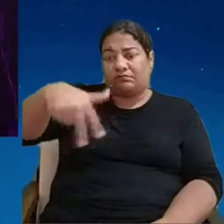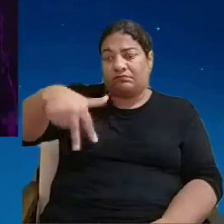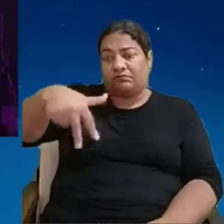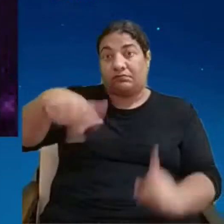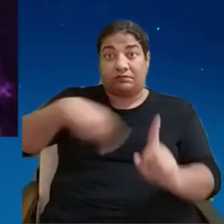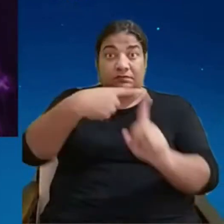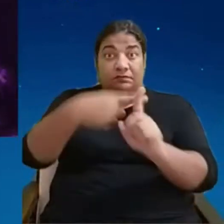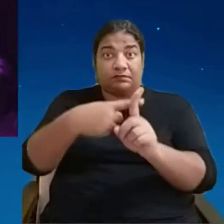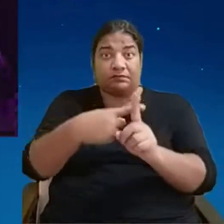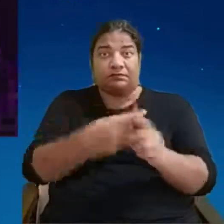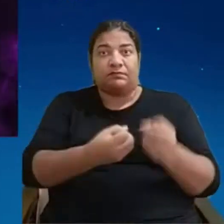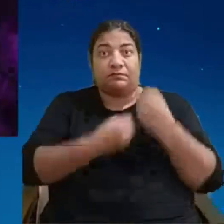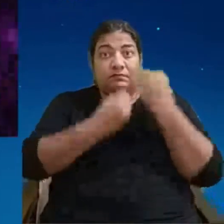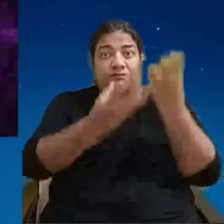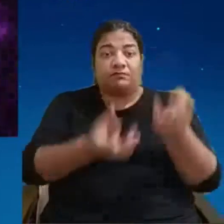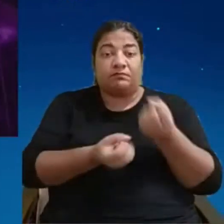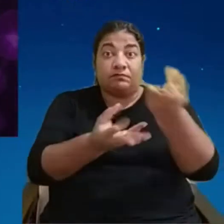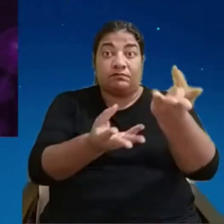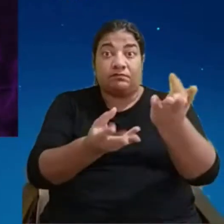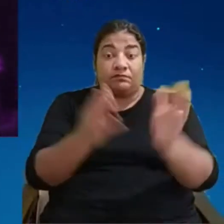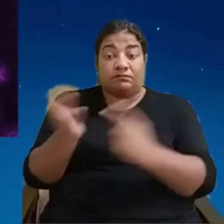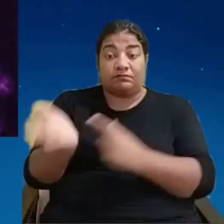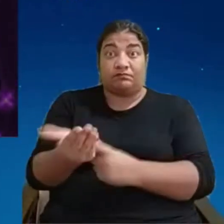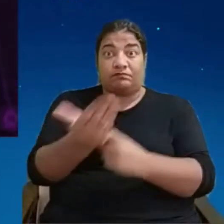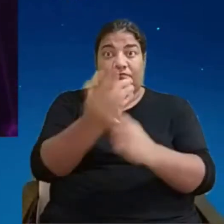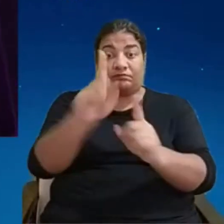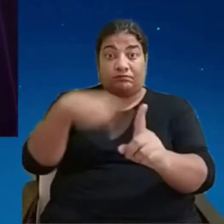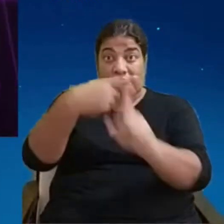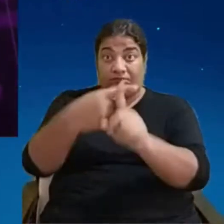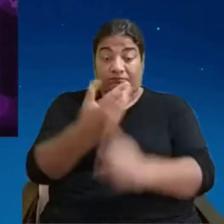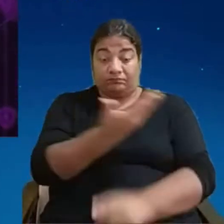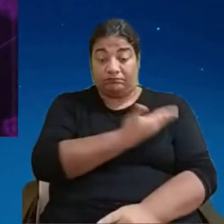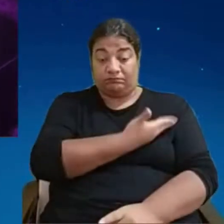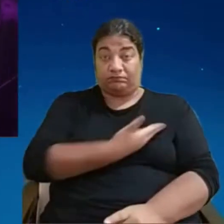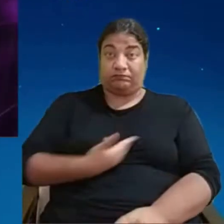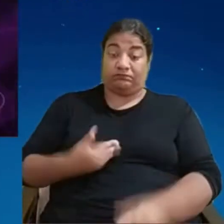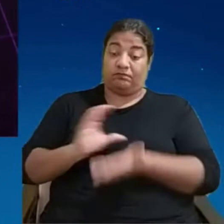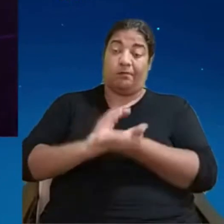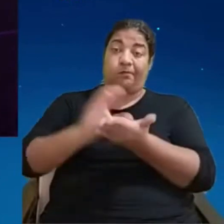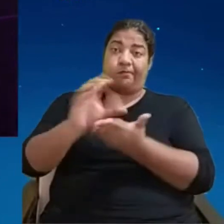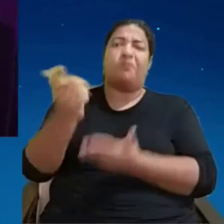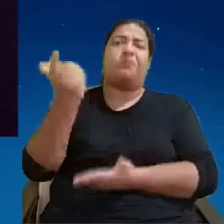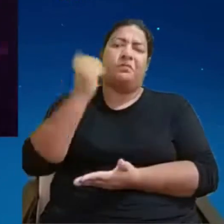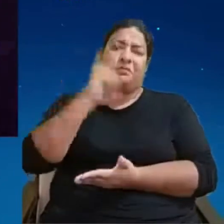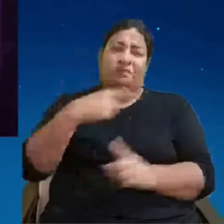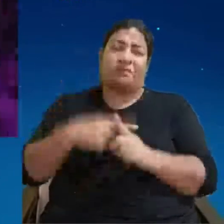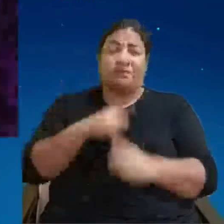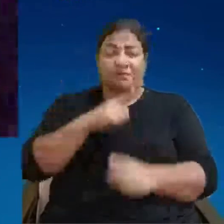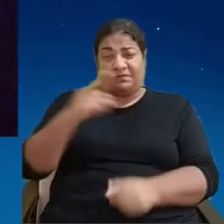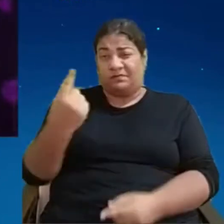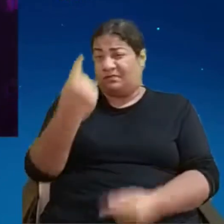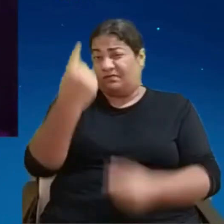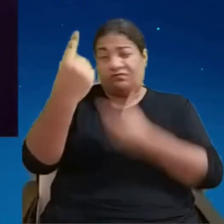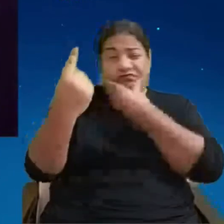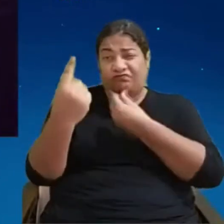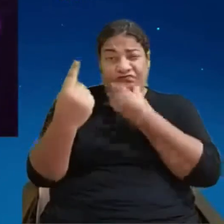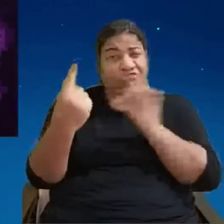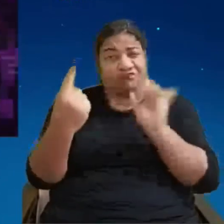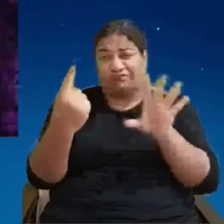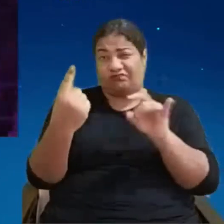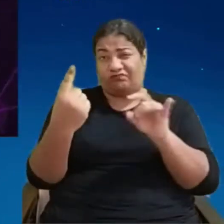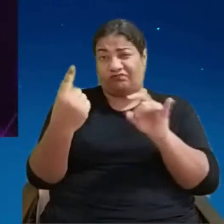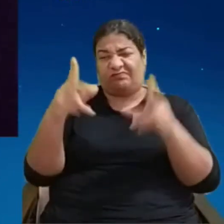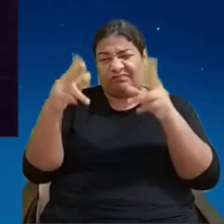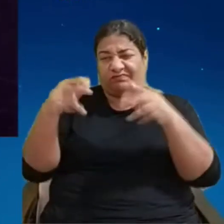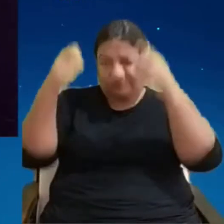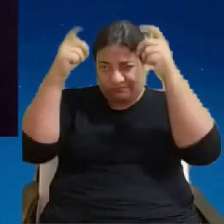mais o governo, você consegue trazer isso aqui para cá. Porque lá é o Sheik, não é só dono de clube e petróleo, mas eles